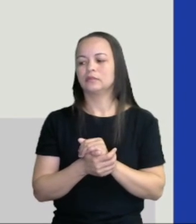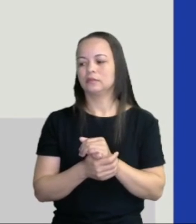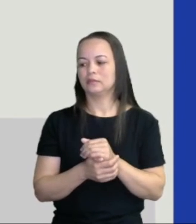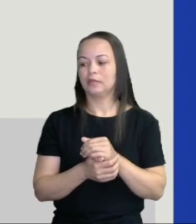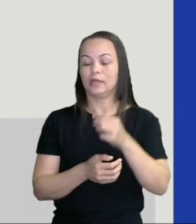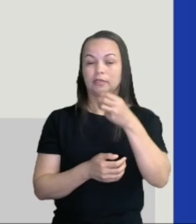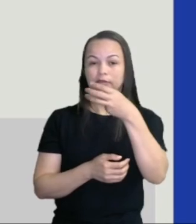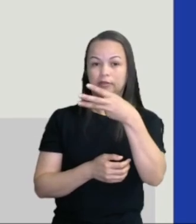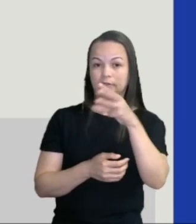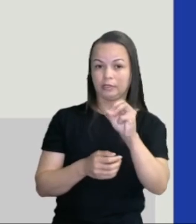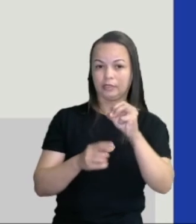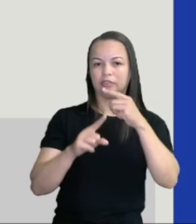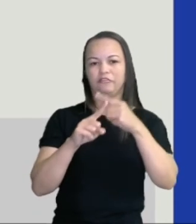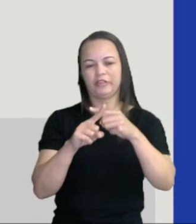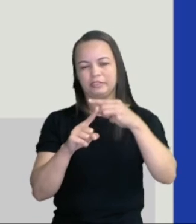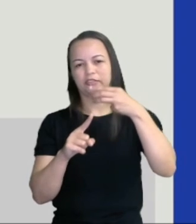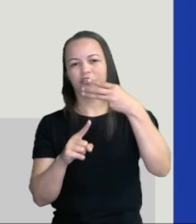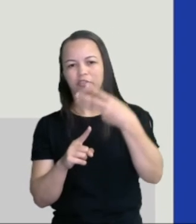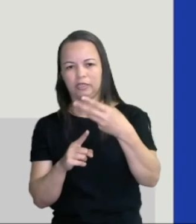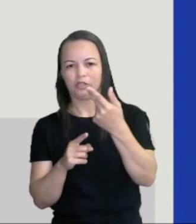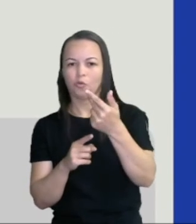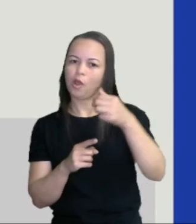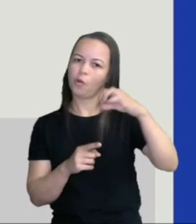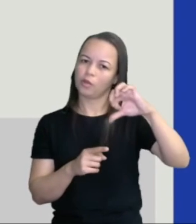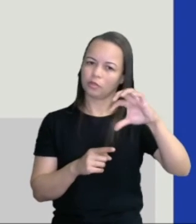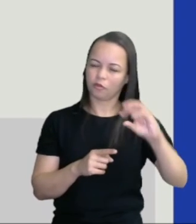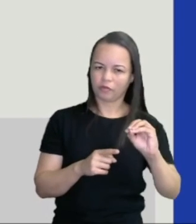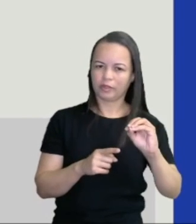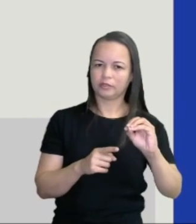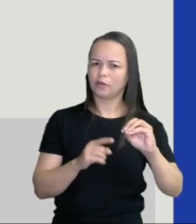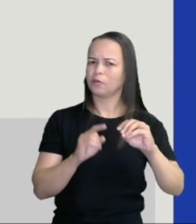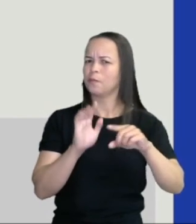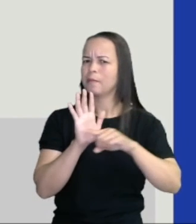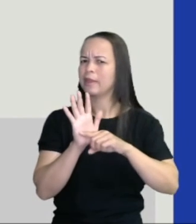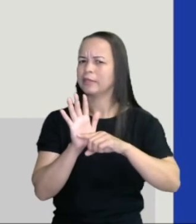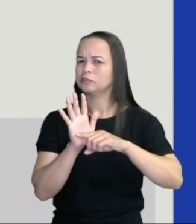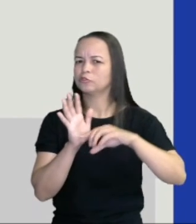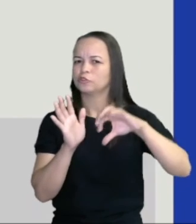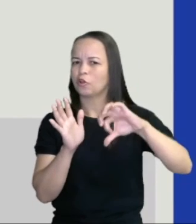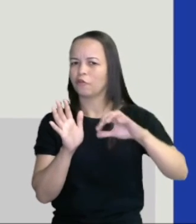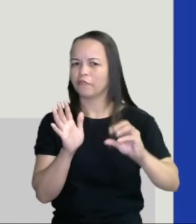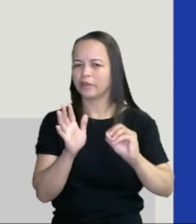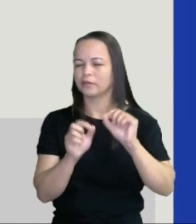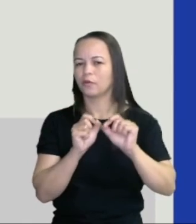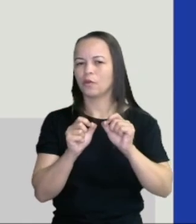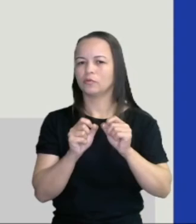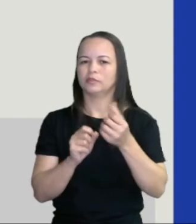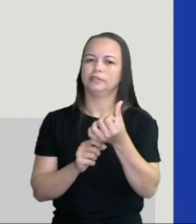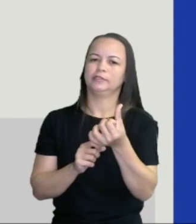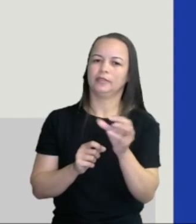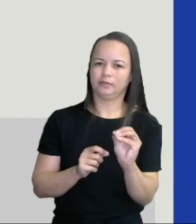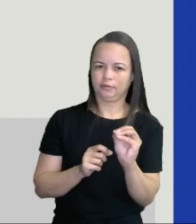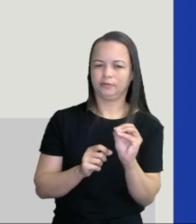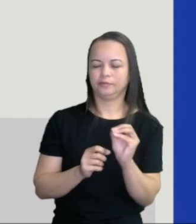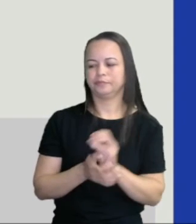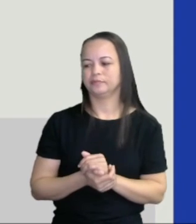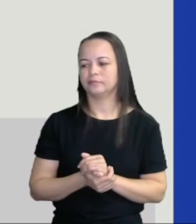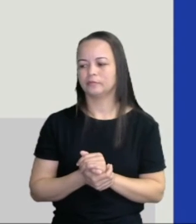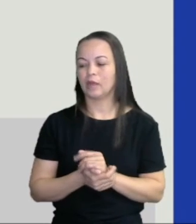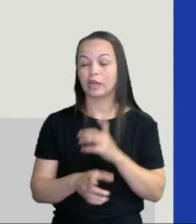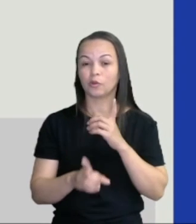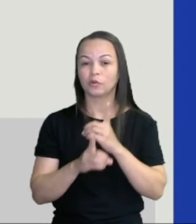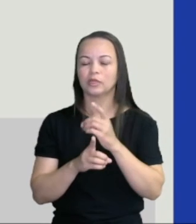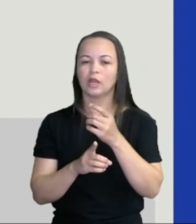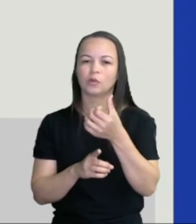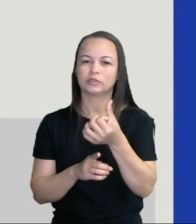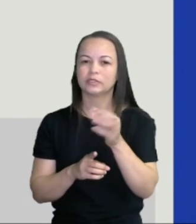90. Então, menos 90, fica com quanto? 60. Agora, para dar esse 60 aí,